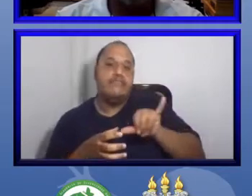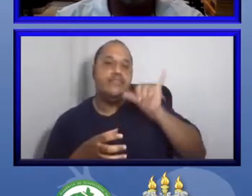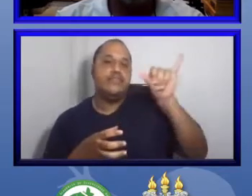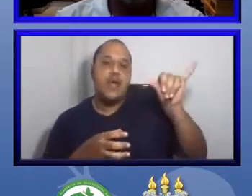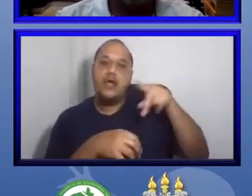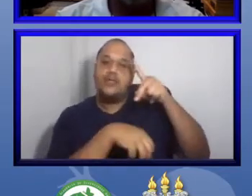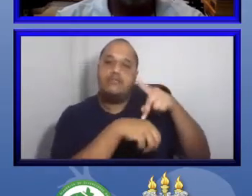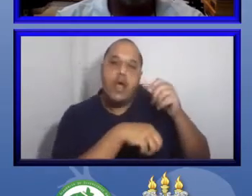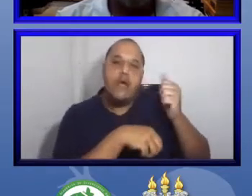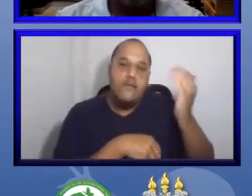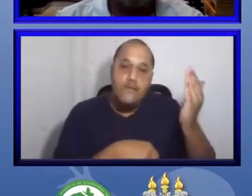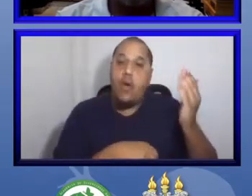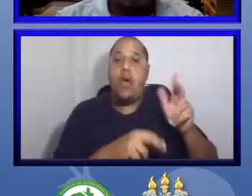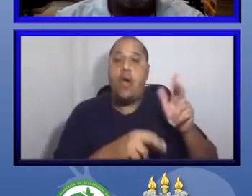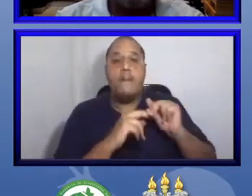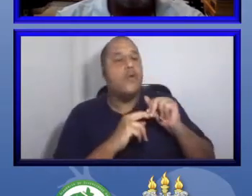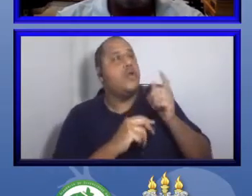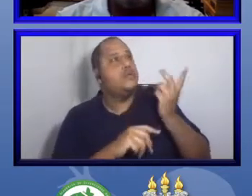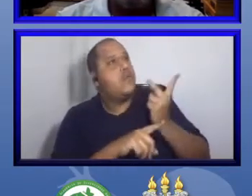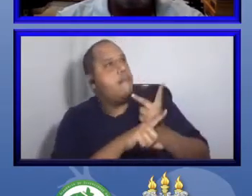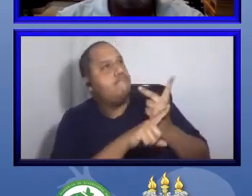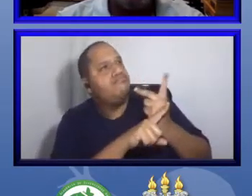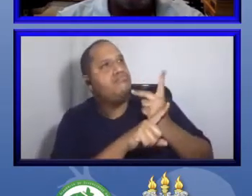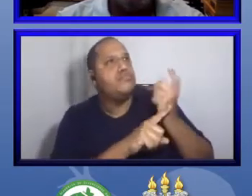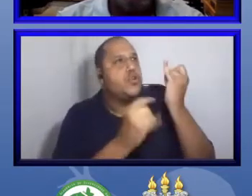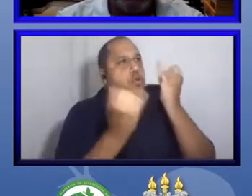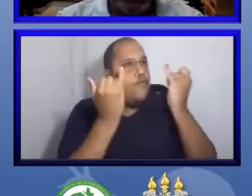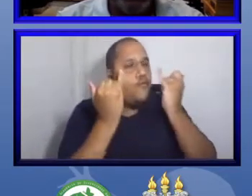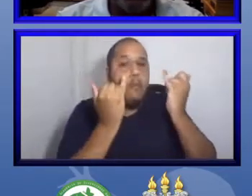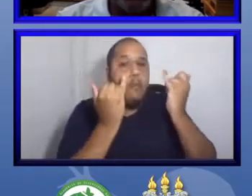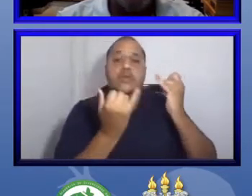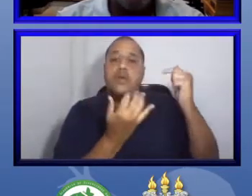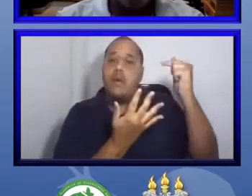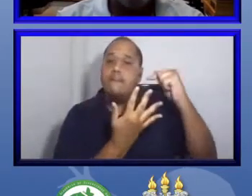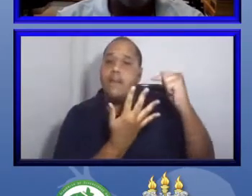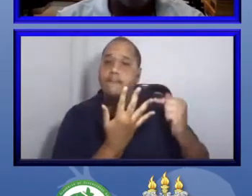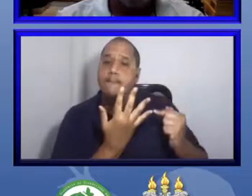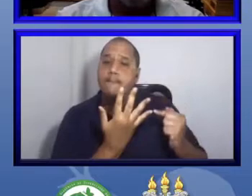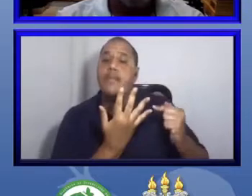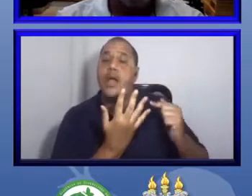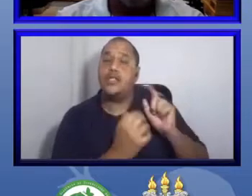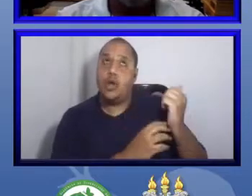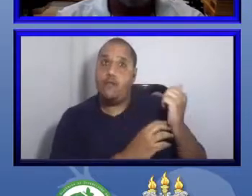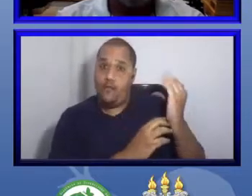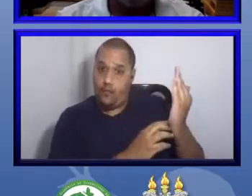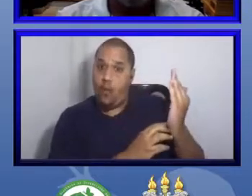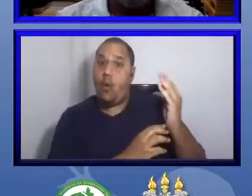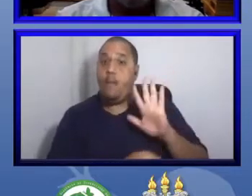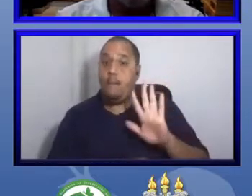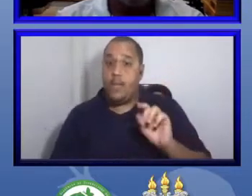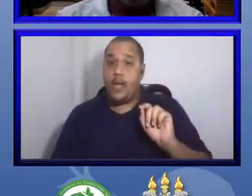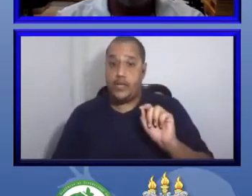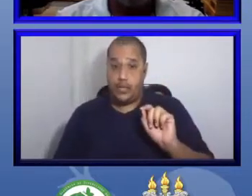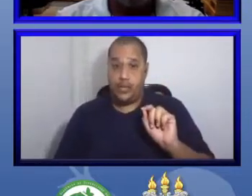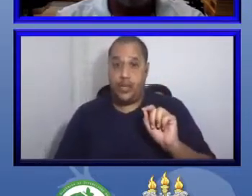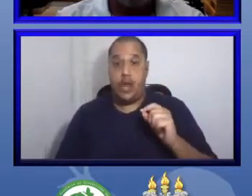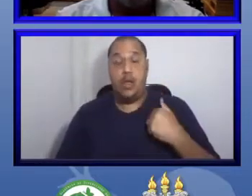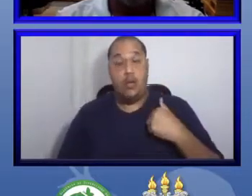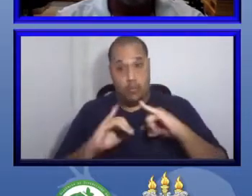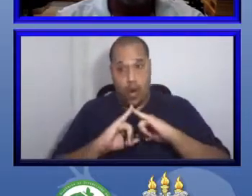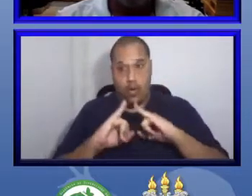que está depositado lá fora. Mas, eu coloco aqui que o ideal